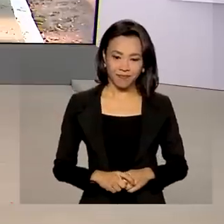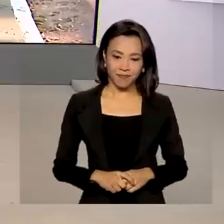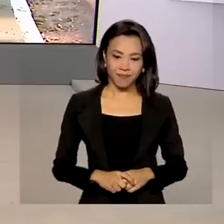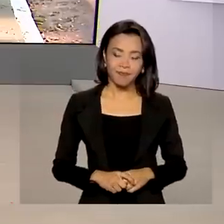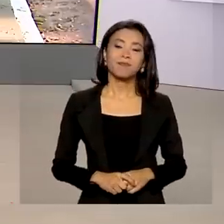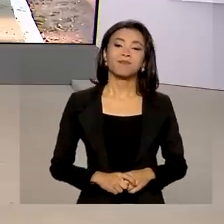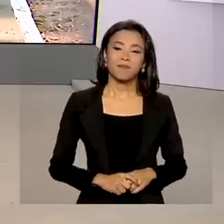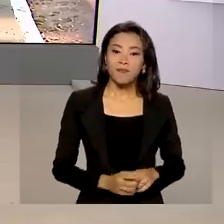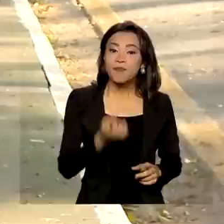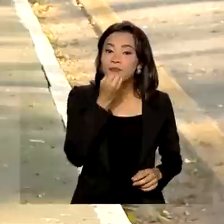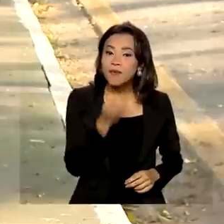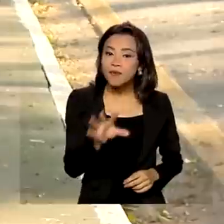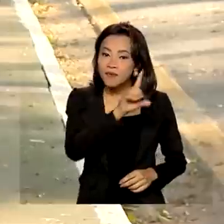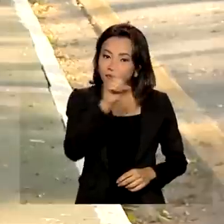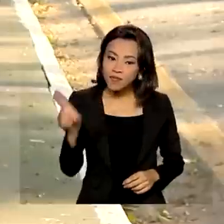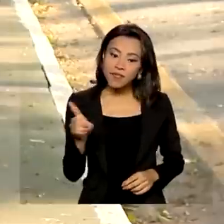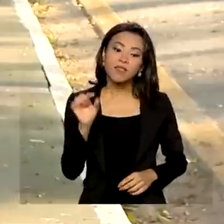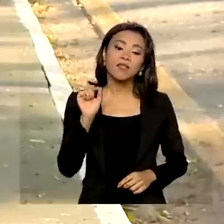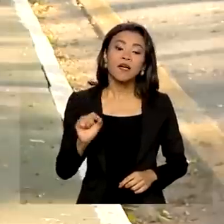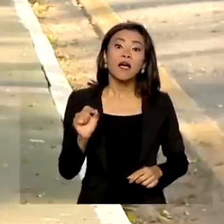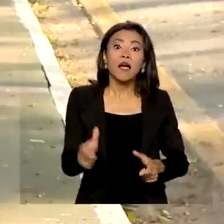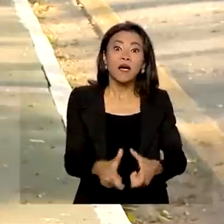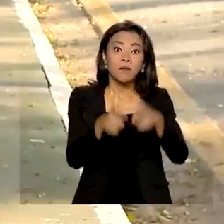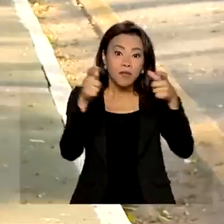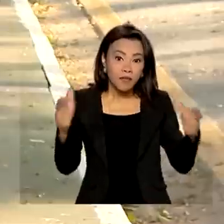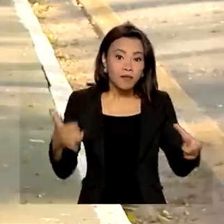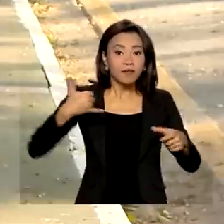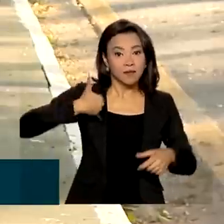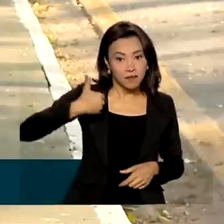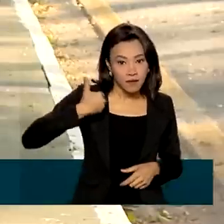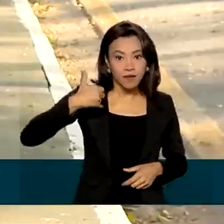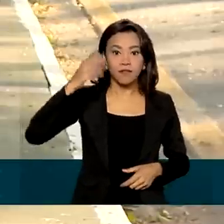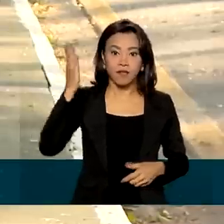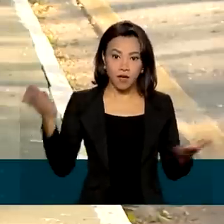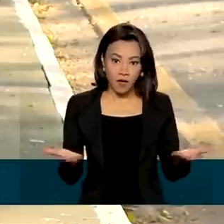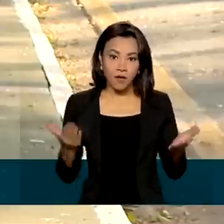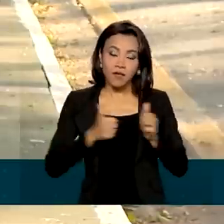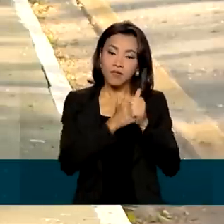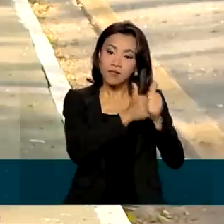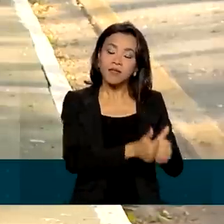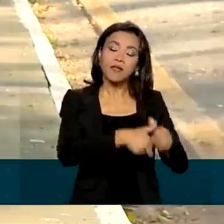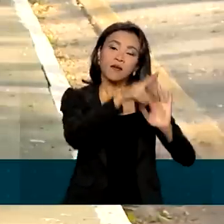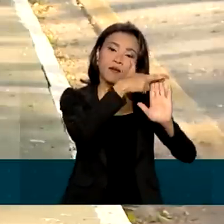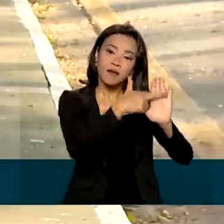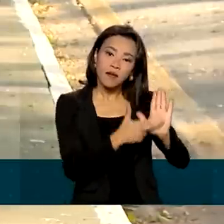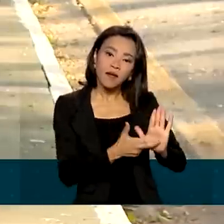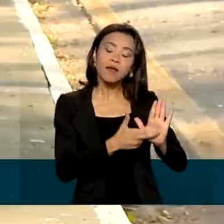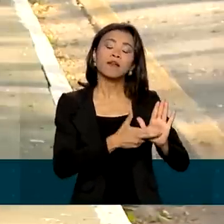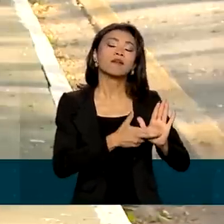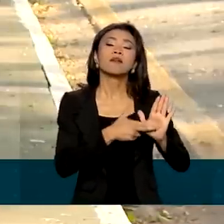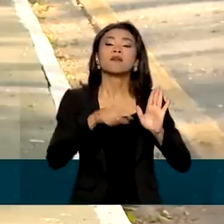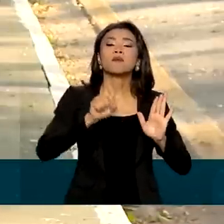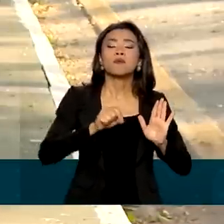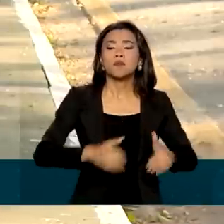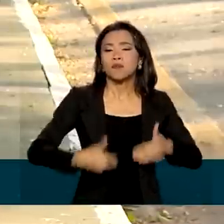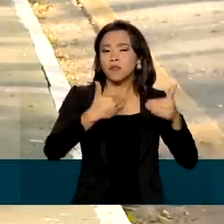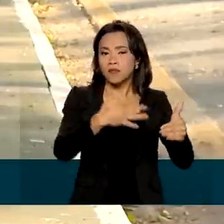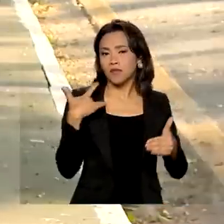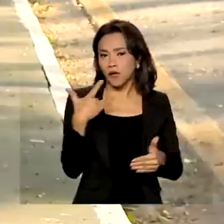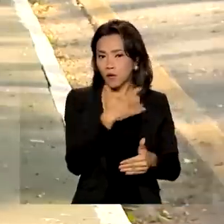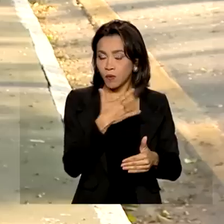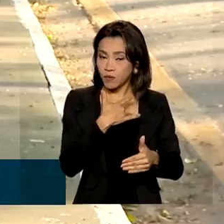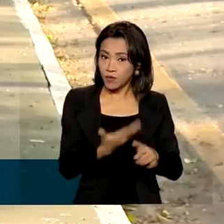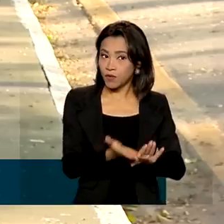Bom dia, Renata! A ampliação do público-alvo segue uma nota técnica do Ministério da Saúde publicada no último sábado.